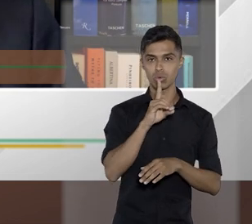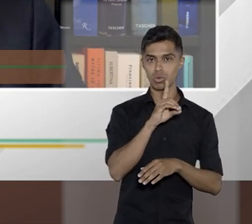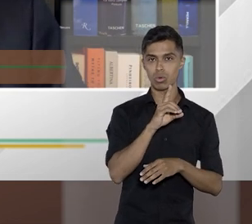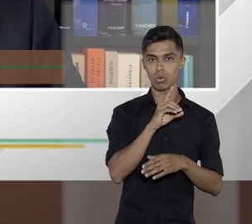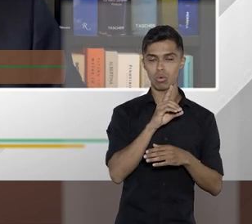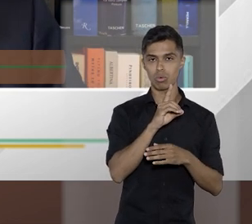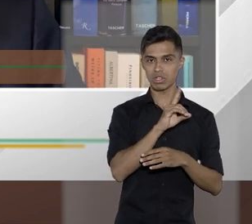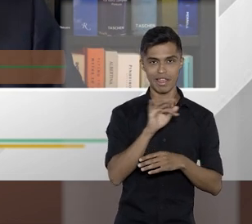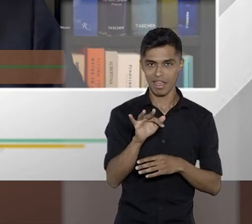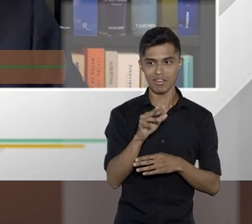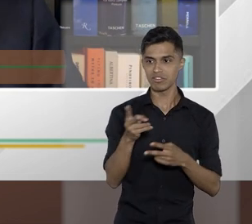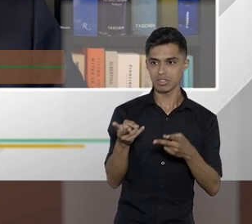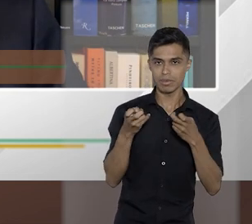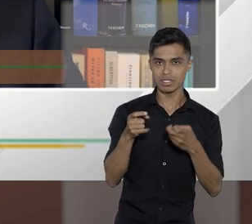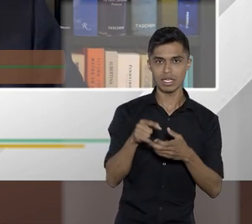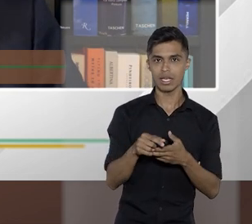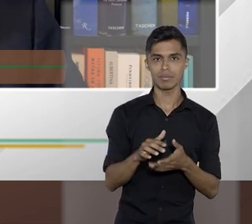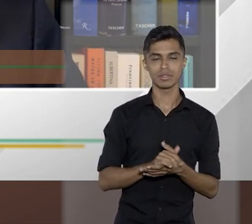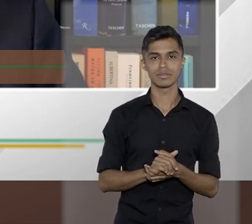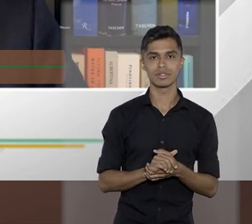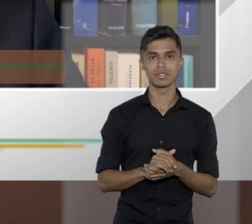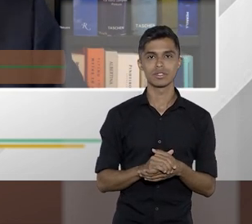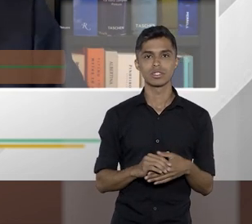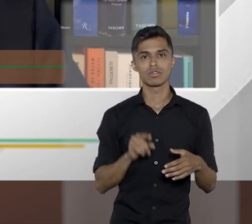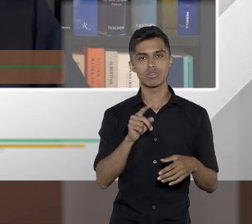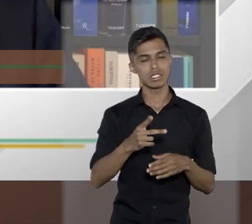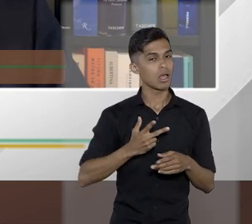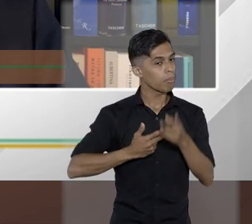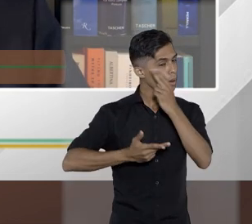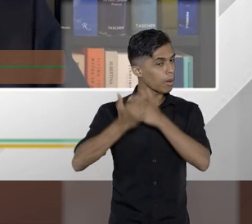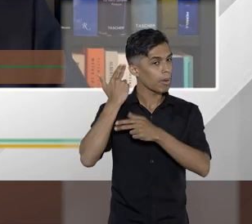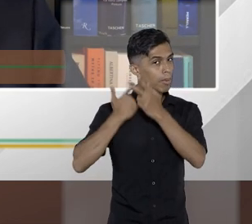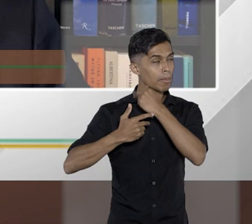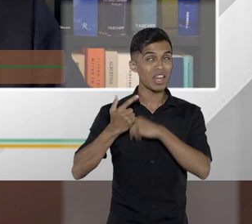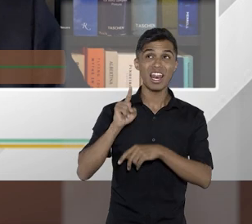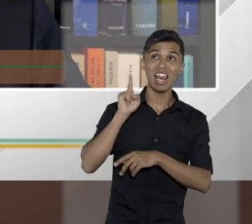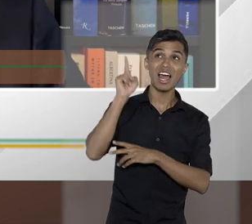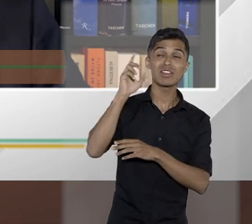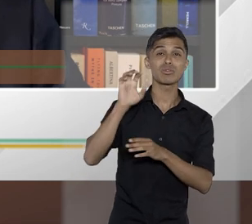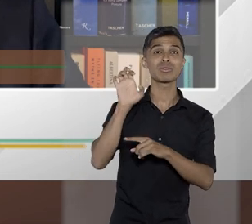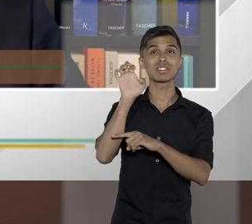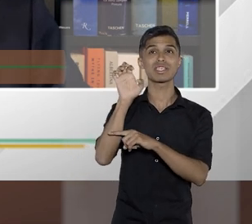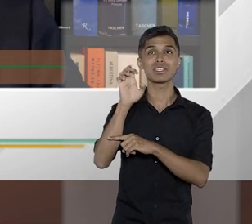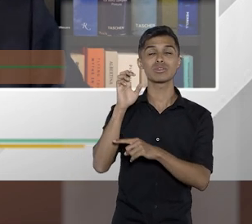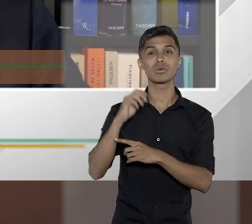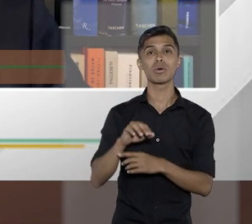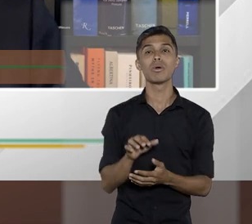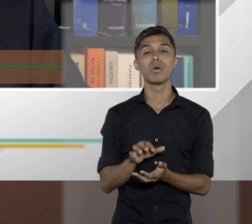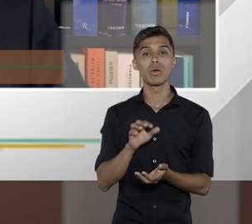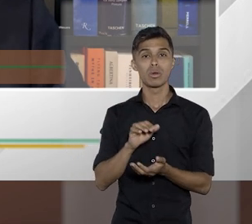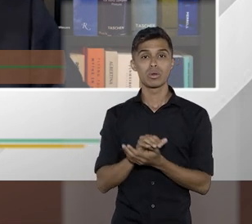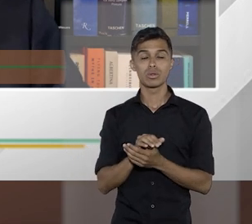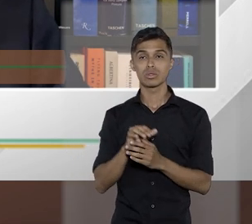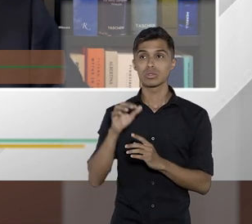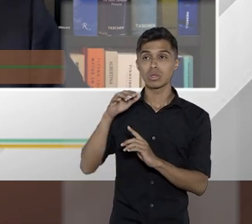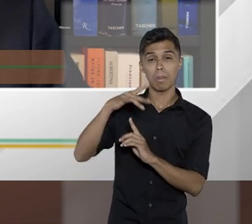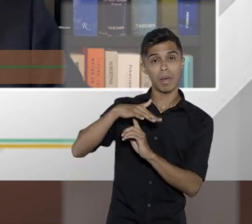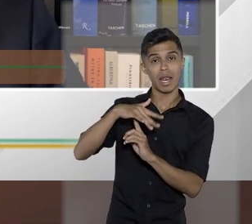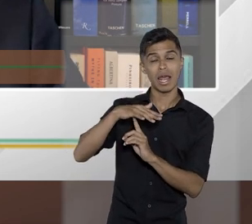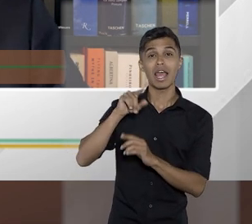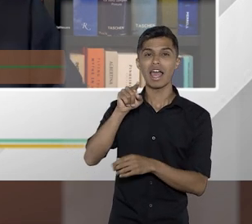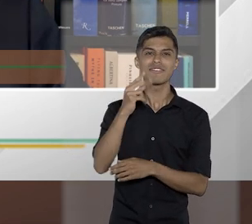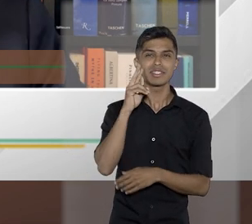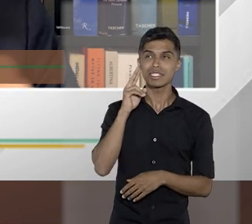tomando lá, cortando o cabelo, Elton, lá no Paraná, e o seu município está sabendo que você cortou o